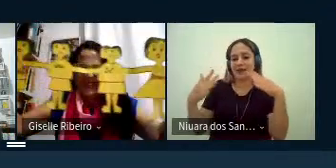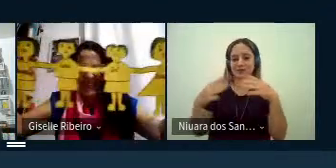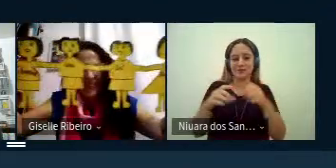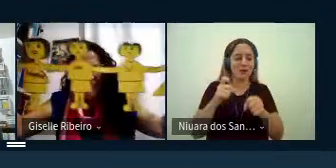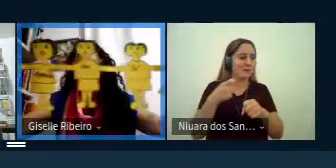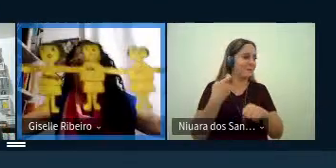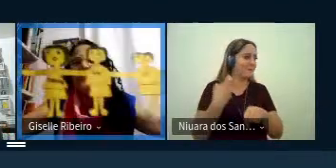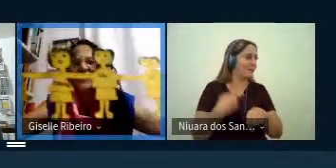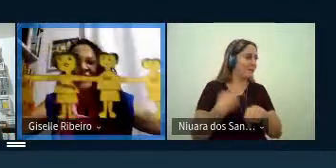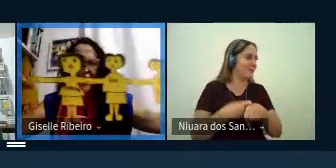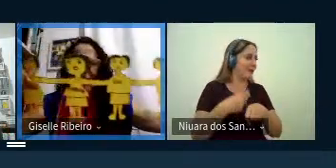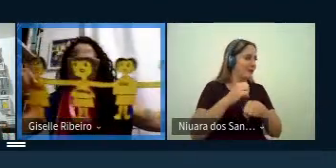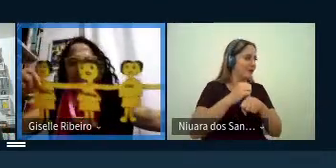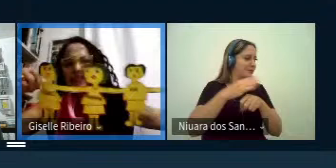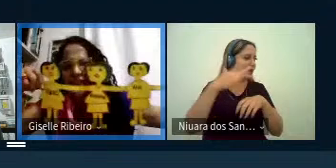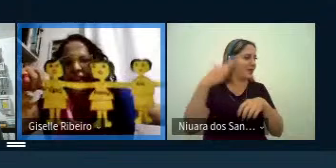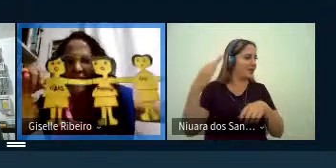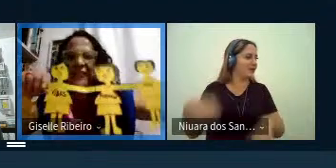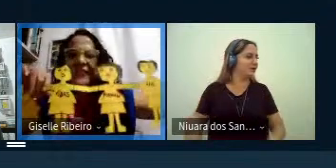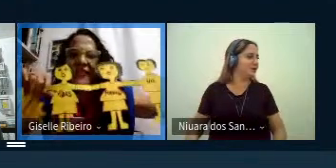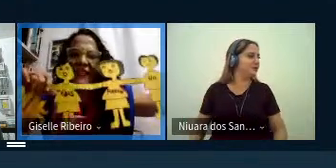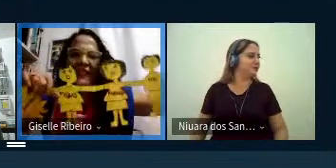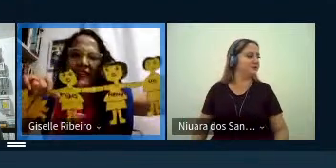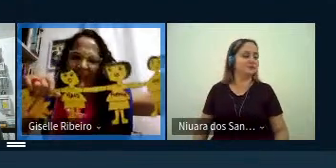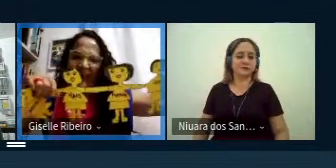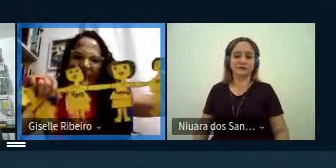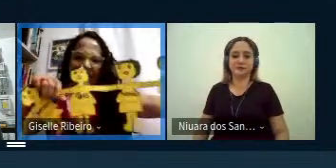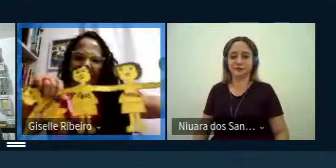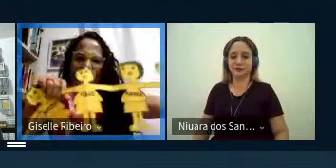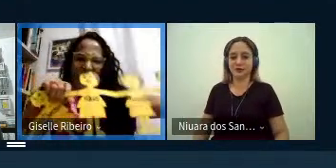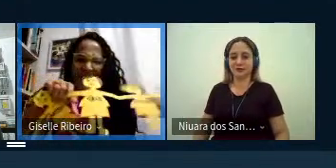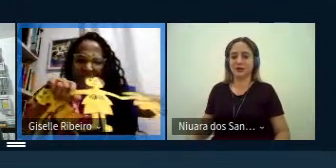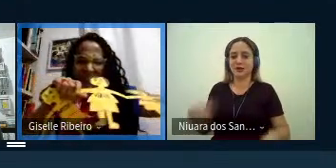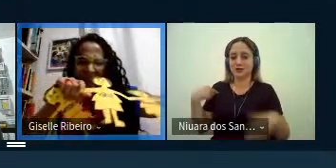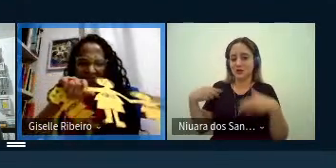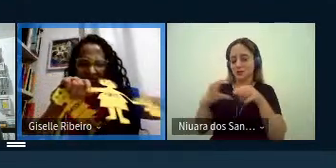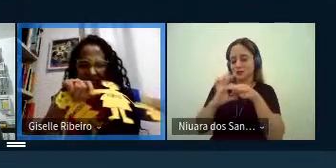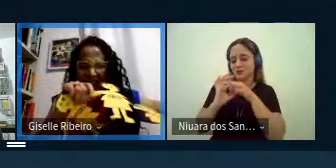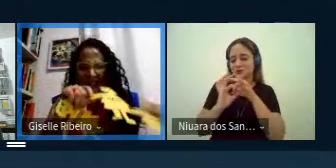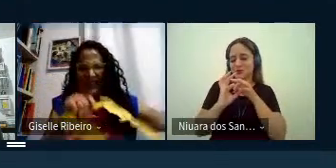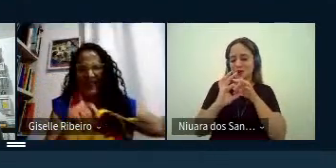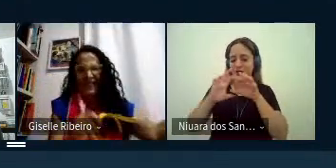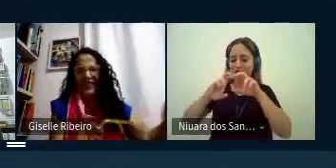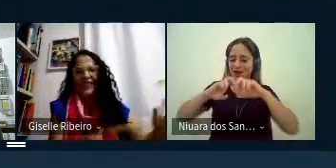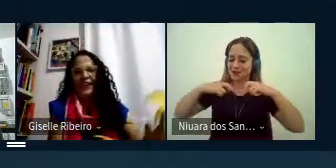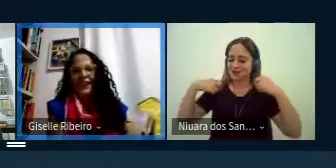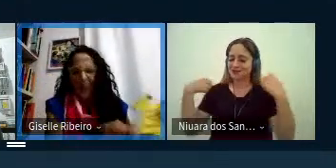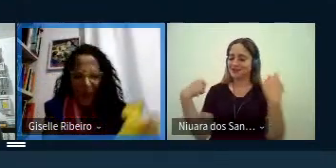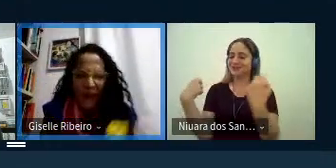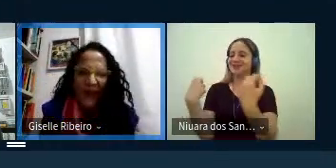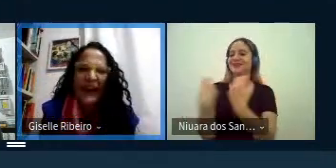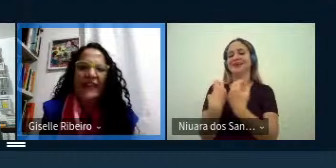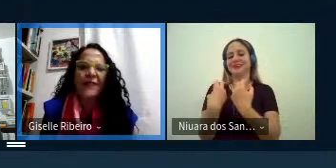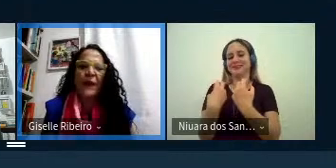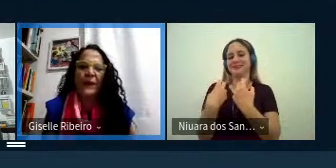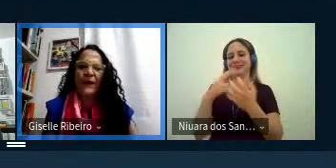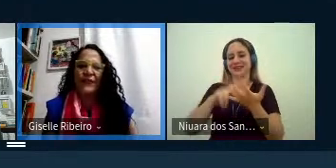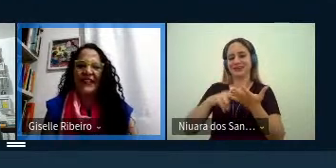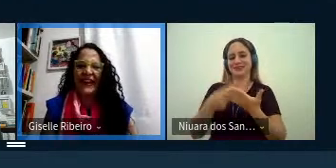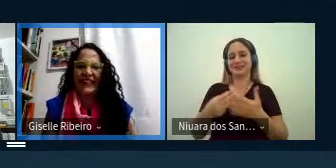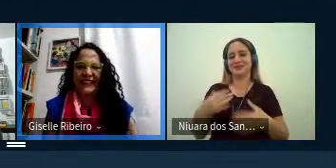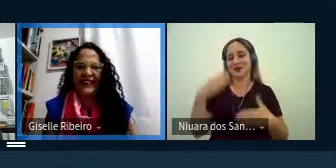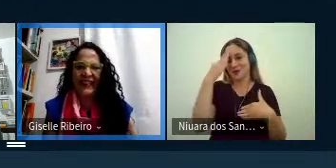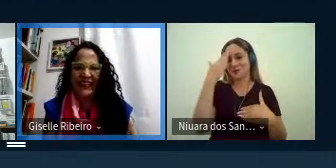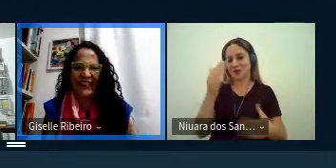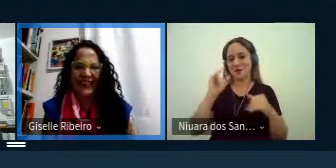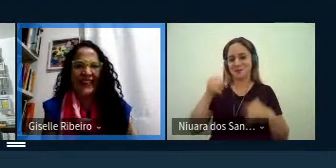estamos unidas agora nessa grande ciranda da tradução muito obrigada pela